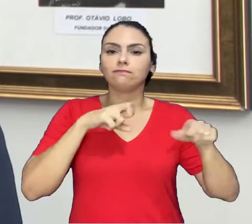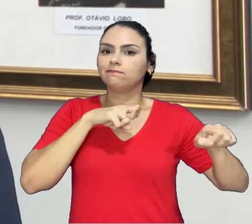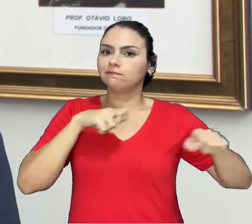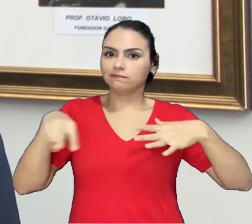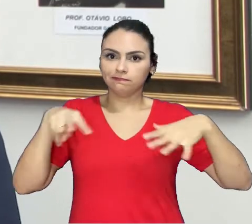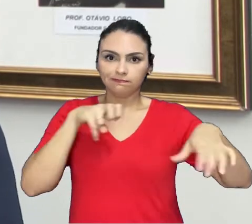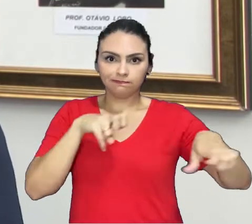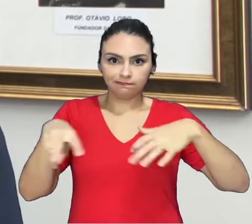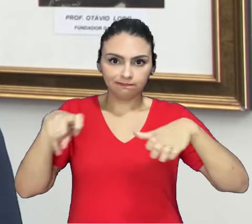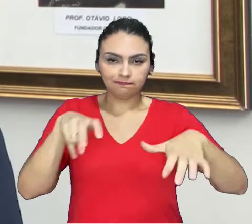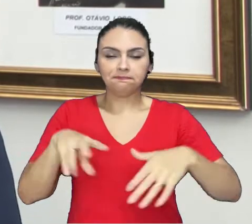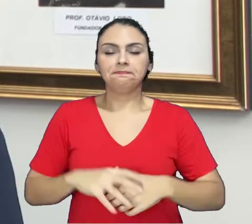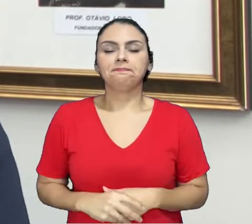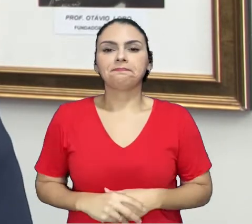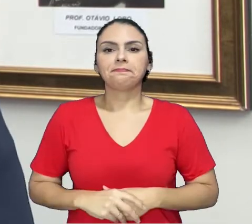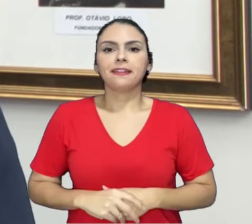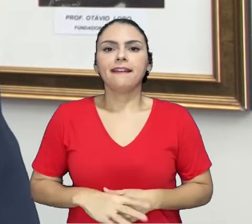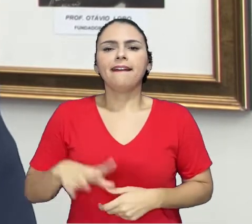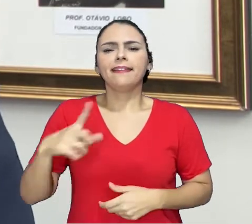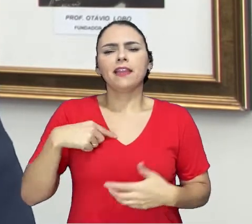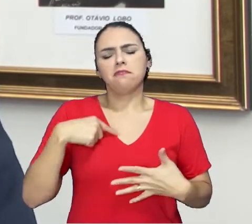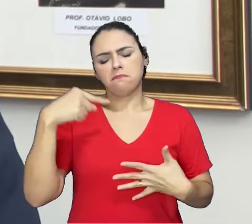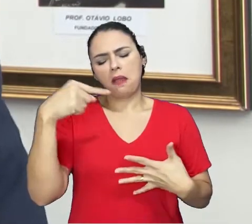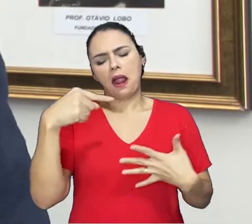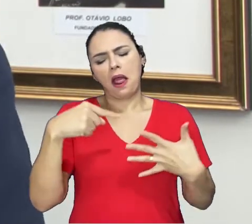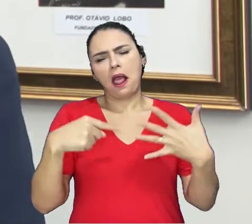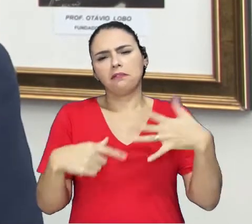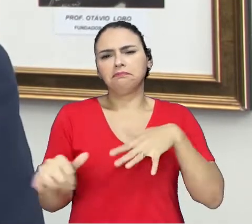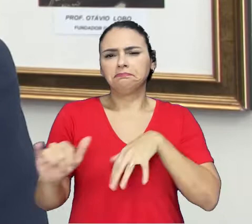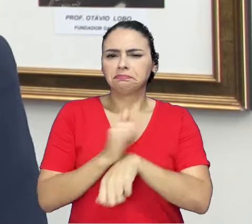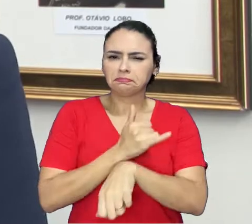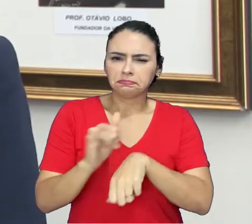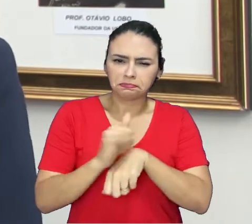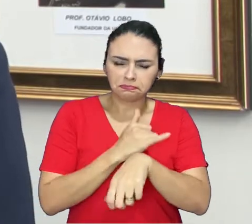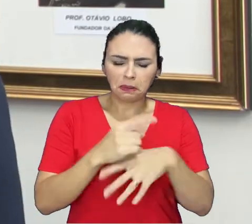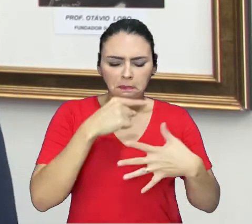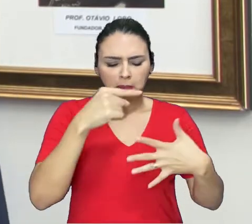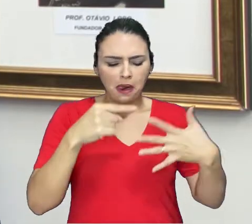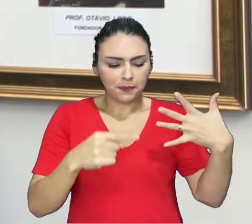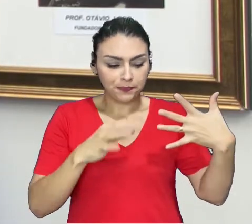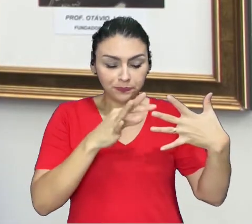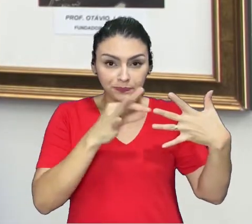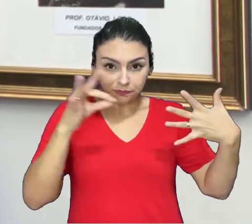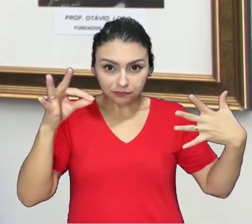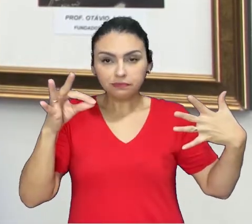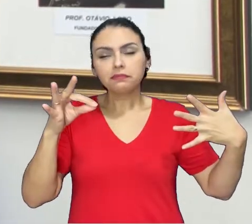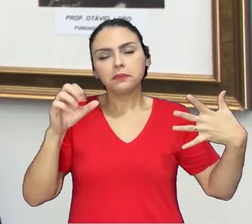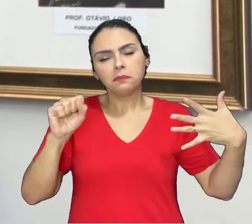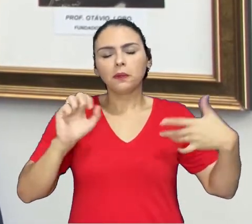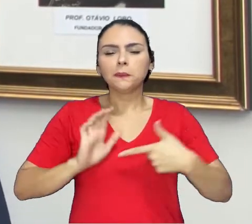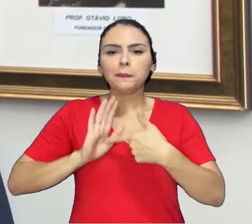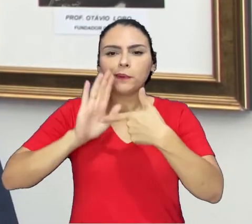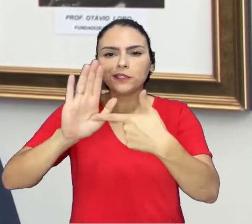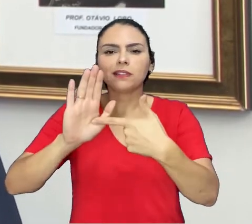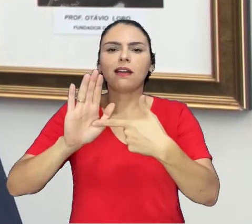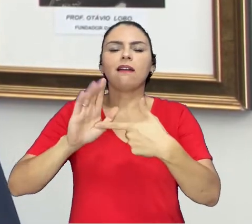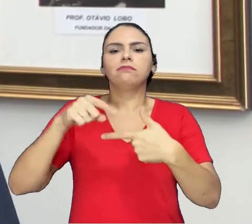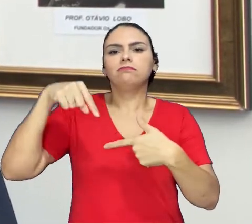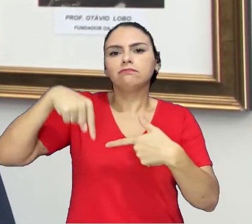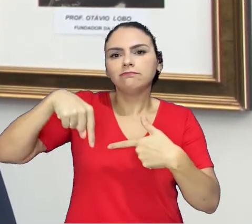e, dentre outras diversas medidas que foram tomadas, a gente pode